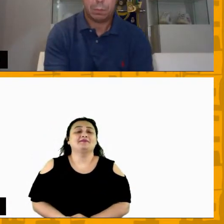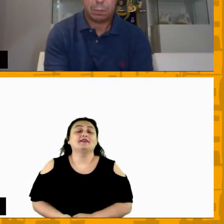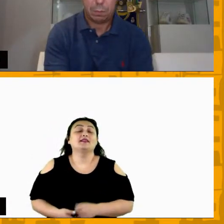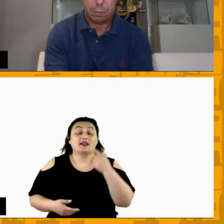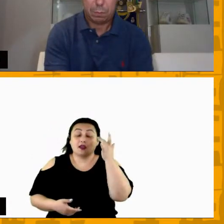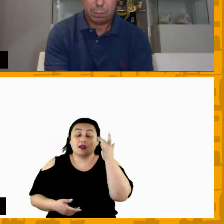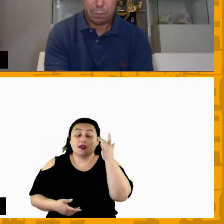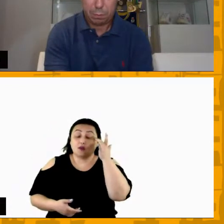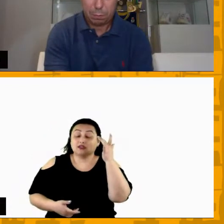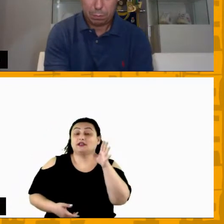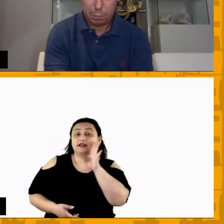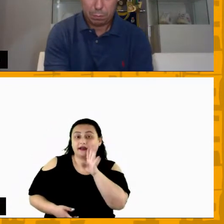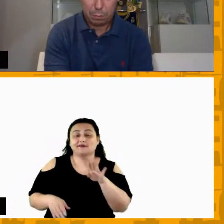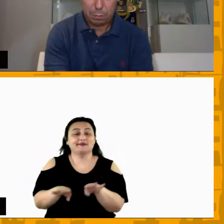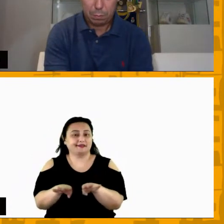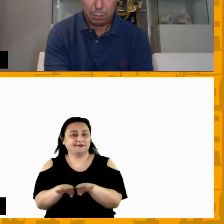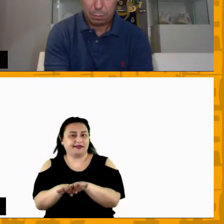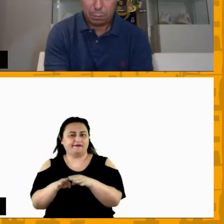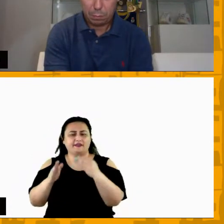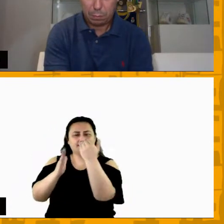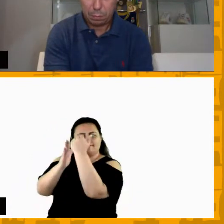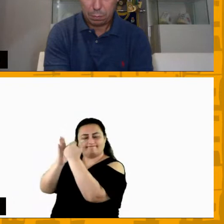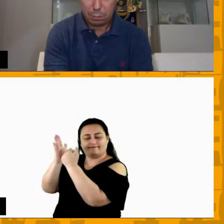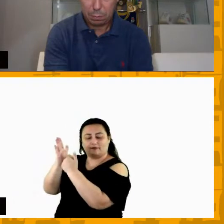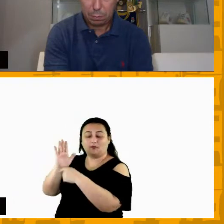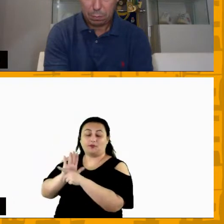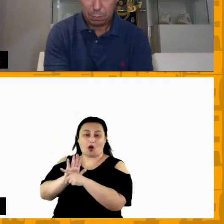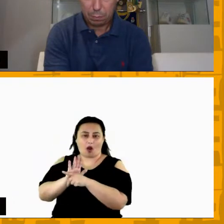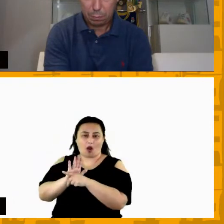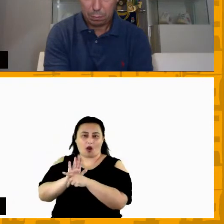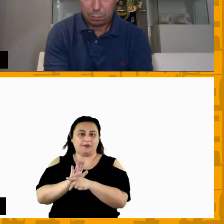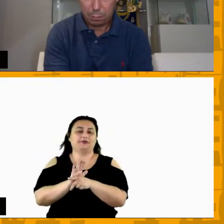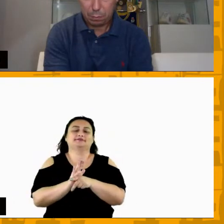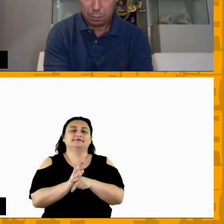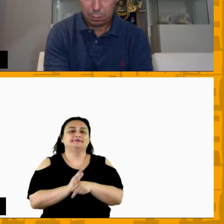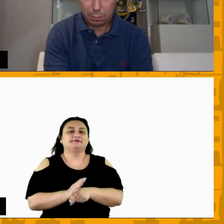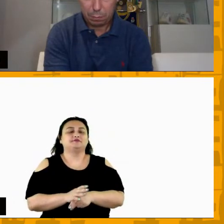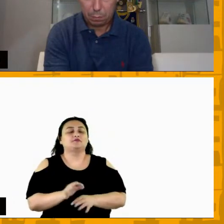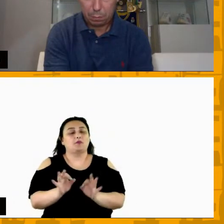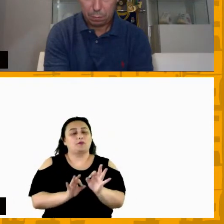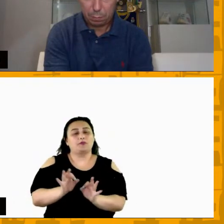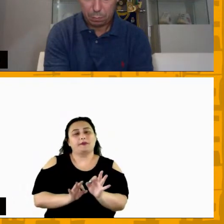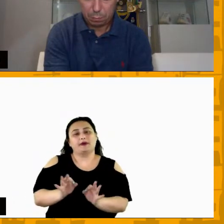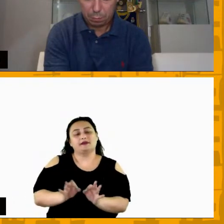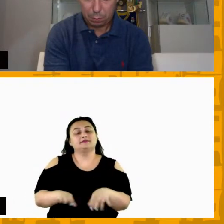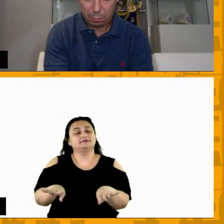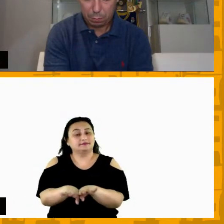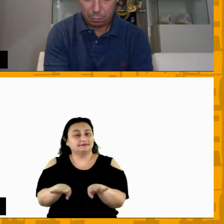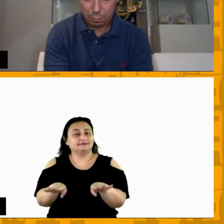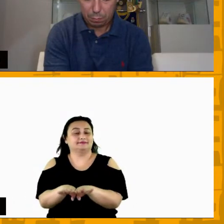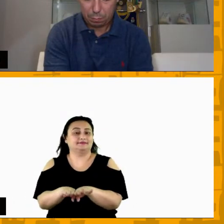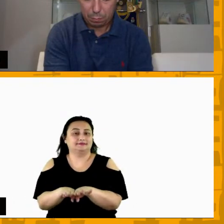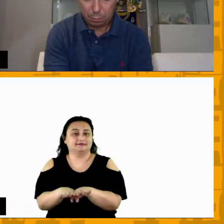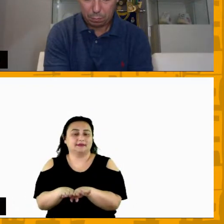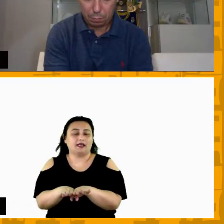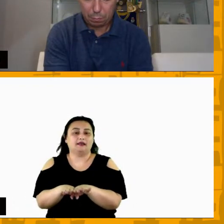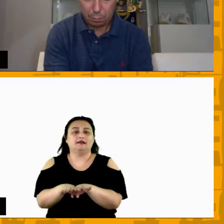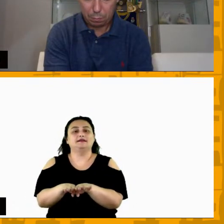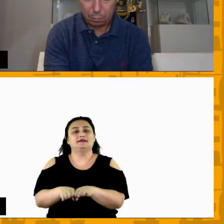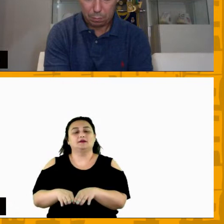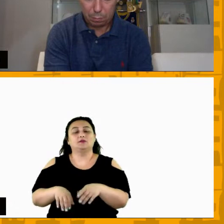a gente faz esse protocolo na equipe profissional e nós temos um protocolo de preparação também entre os treinadores